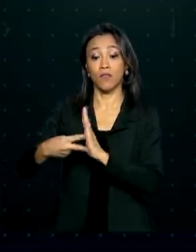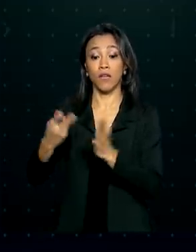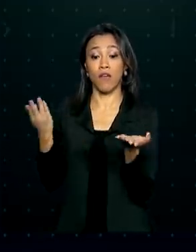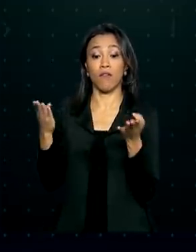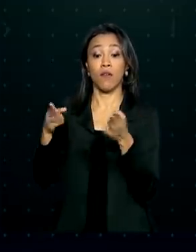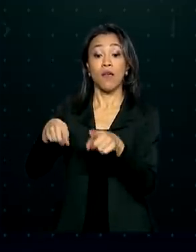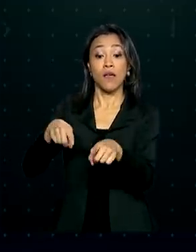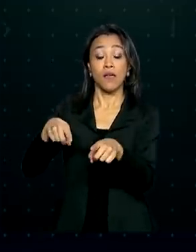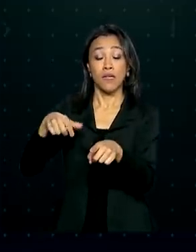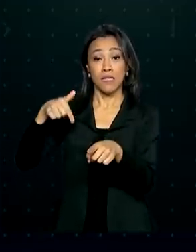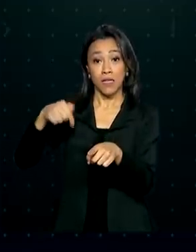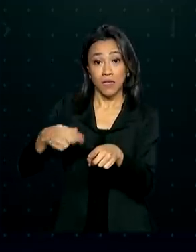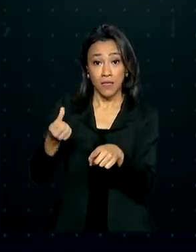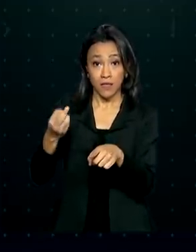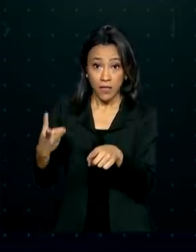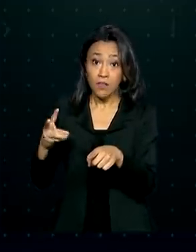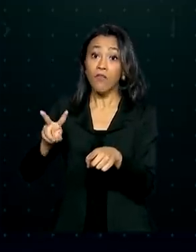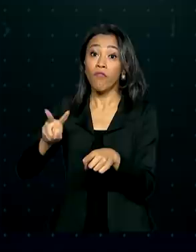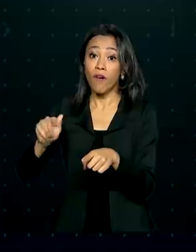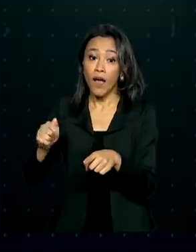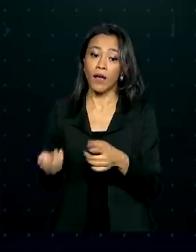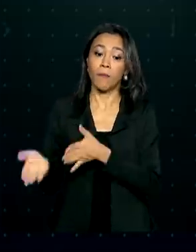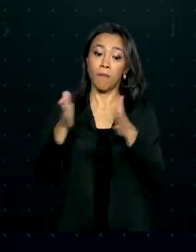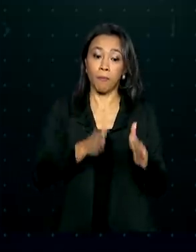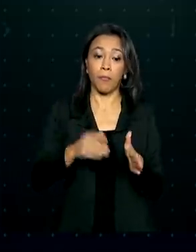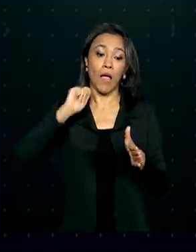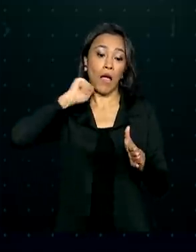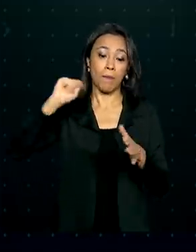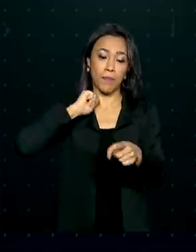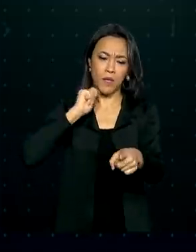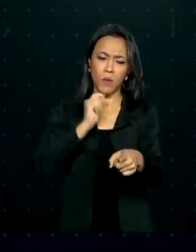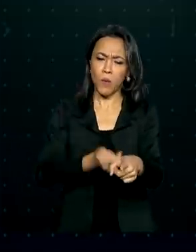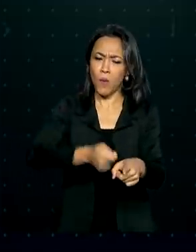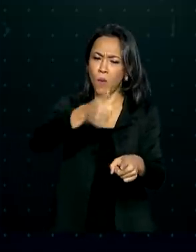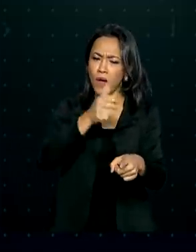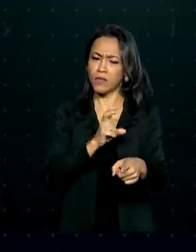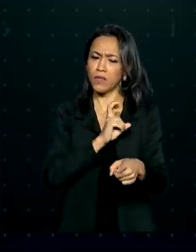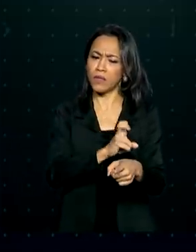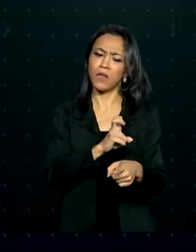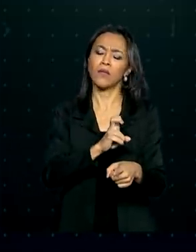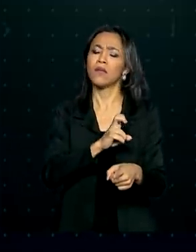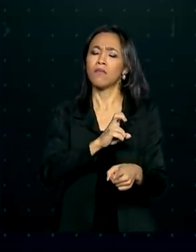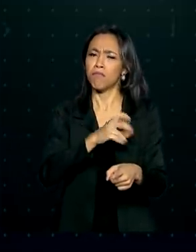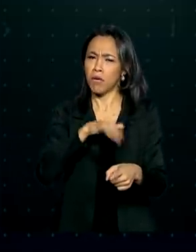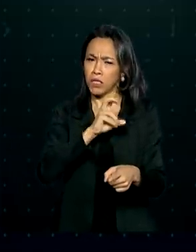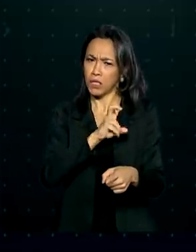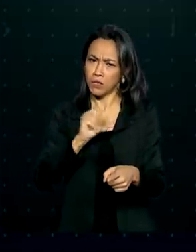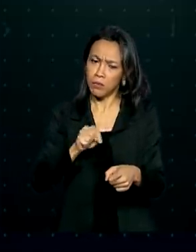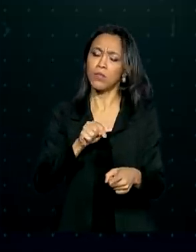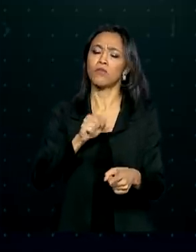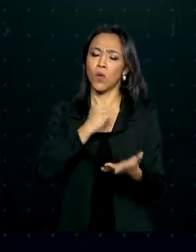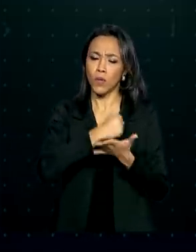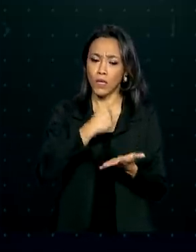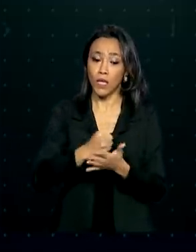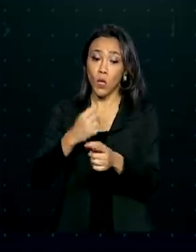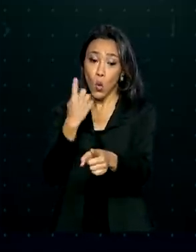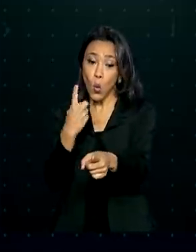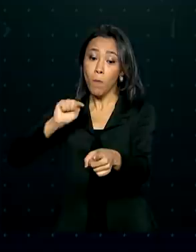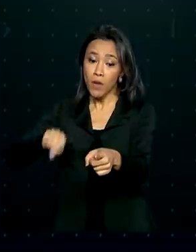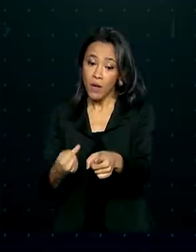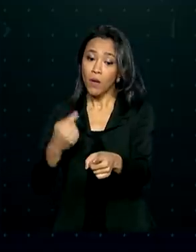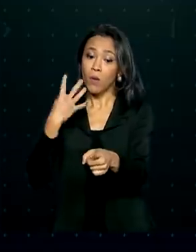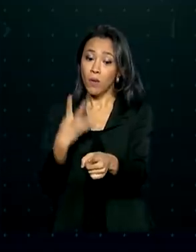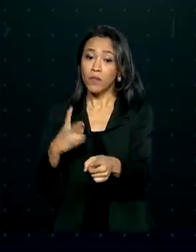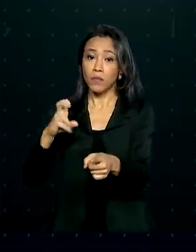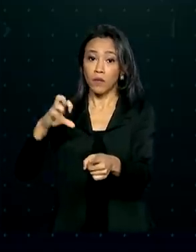mil vagas. Só em abril, quase 600 mil pessoas foram contratadas e cerca de 1 milhão e 400 mil foram